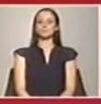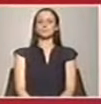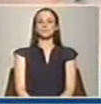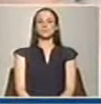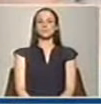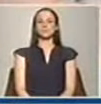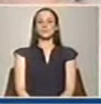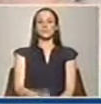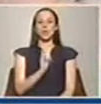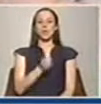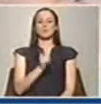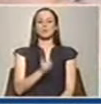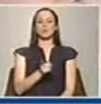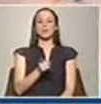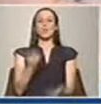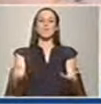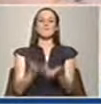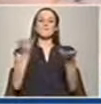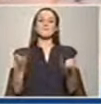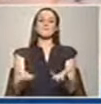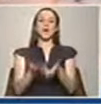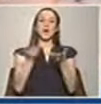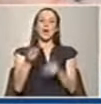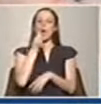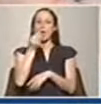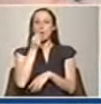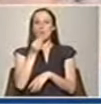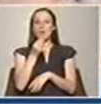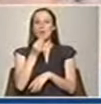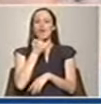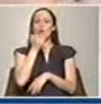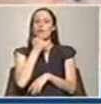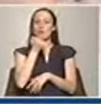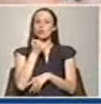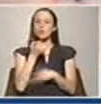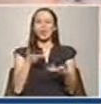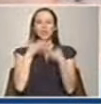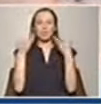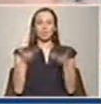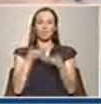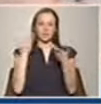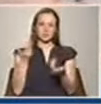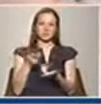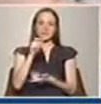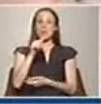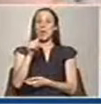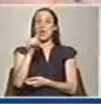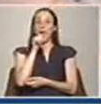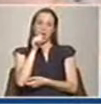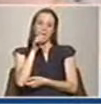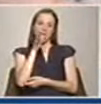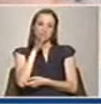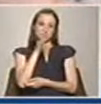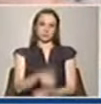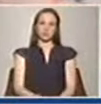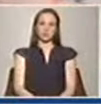Portanto, mantendo o incentivo a tomar, a comer frutas frescas e a ingestão de líquidos para que